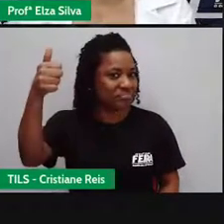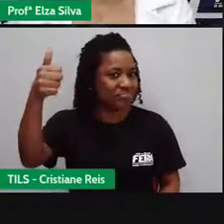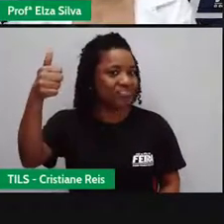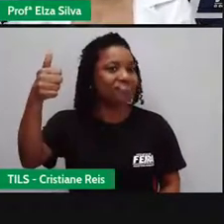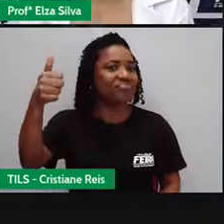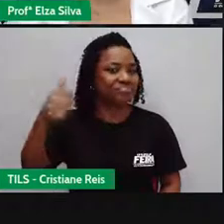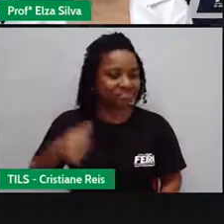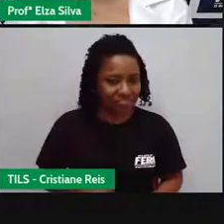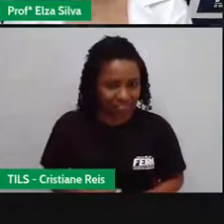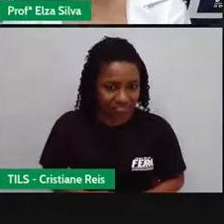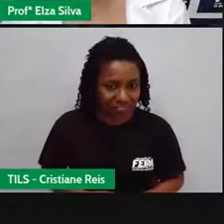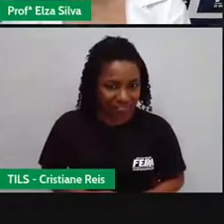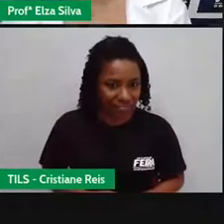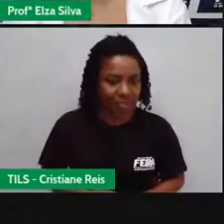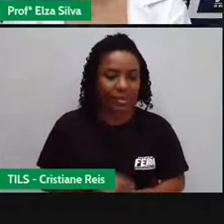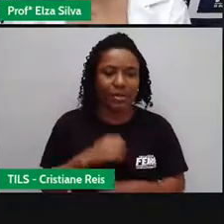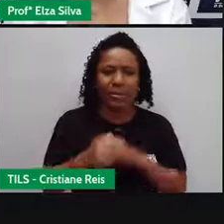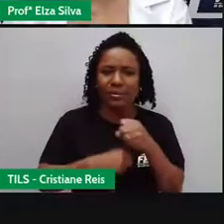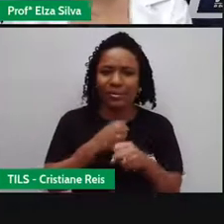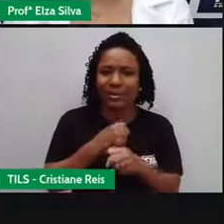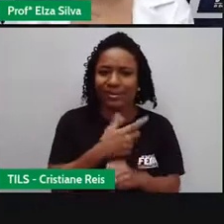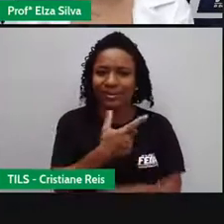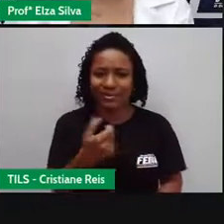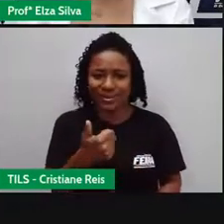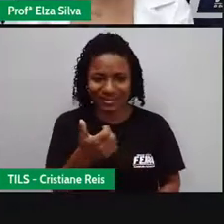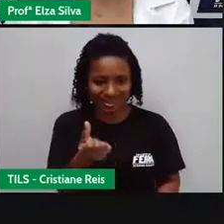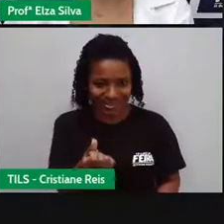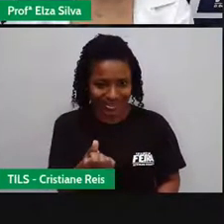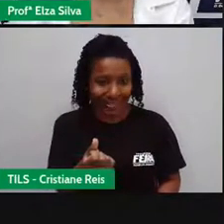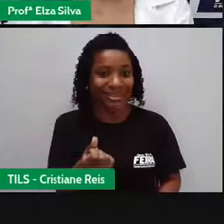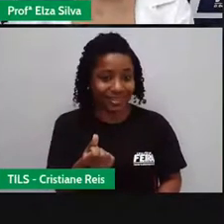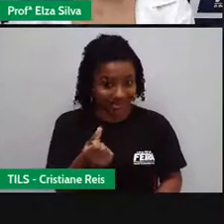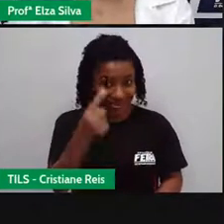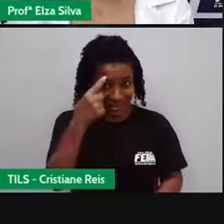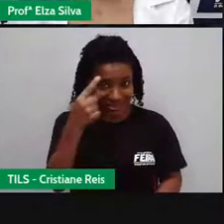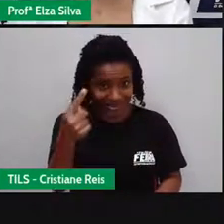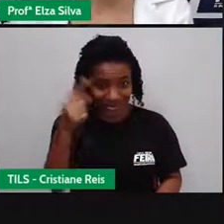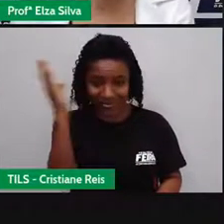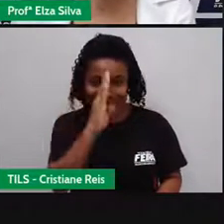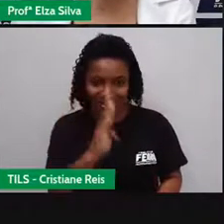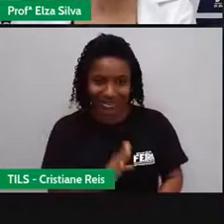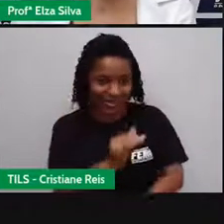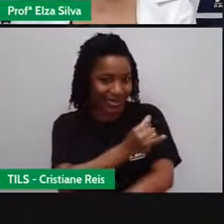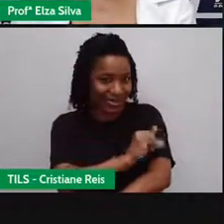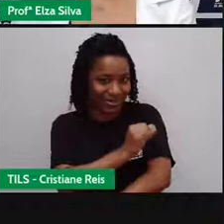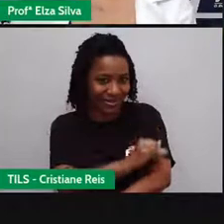muito bem, os Jogos aconteceram aqui no Brasil, no Rio de Janeiro. Não foi?